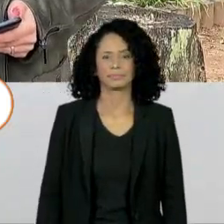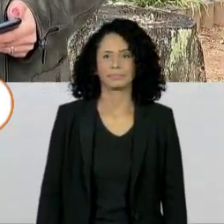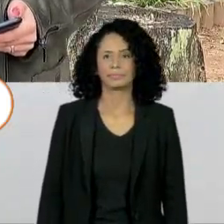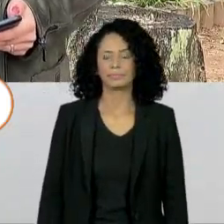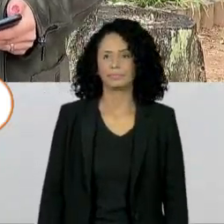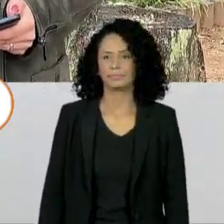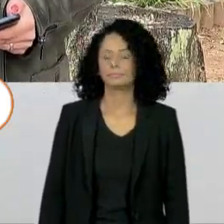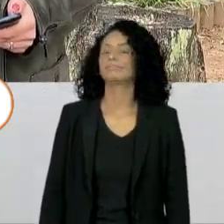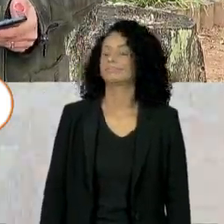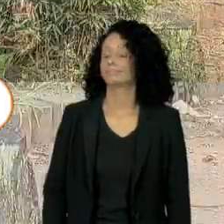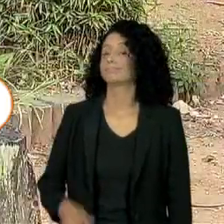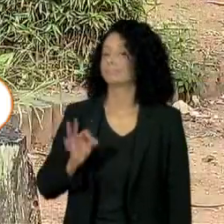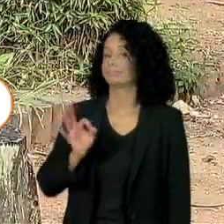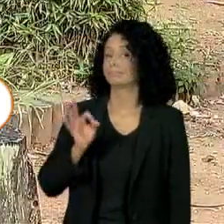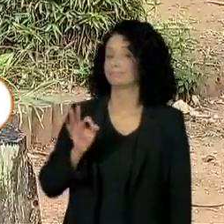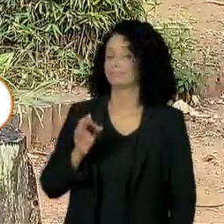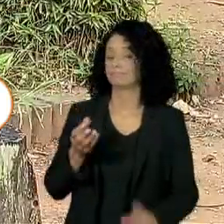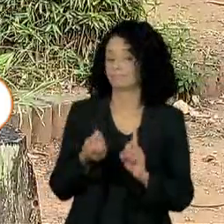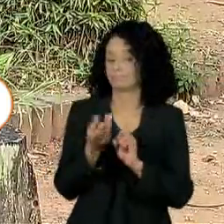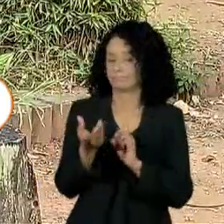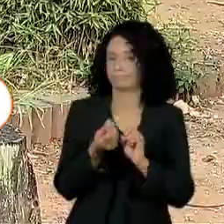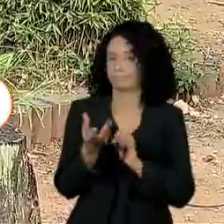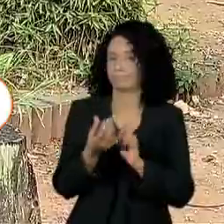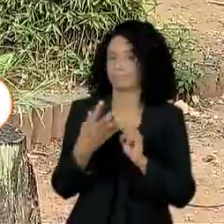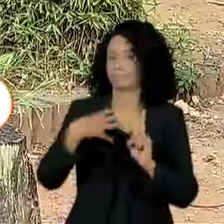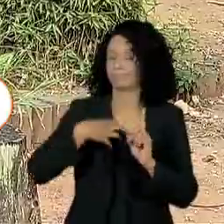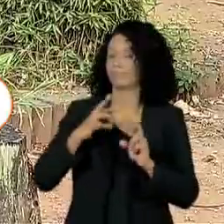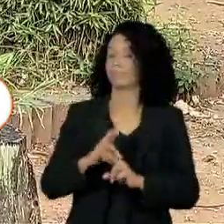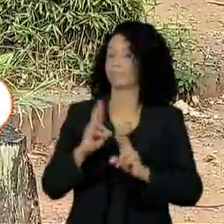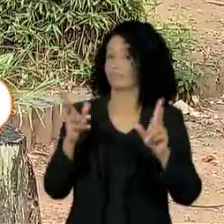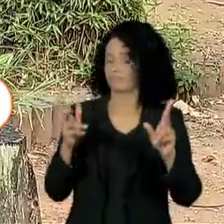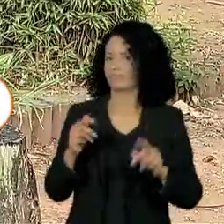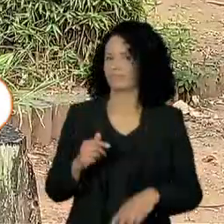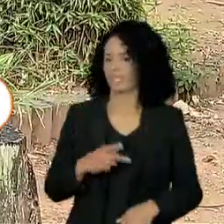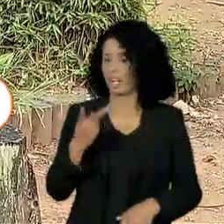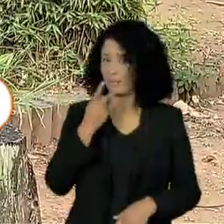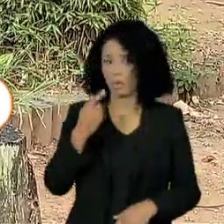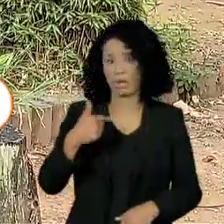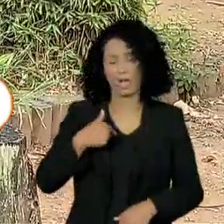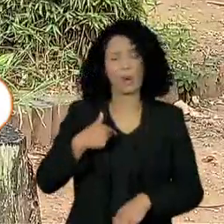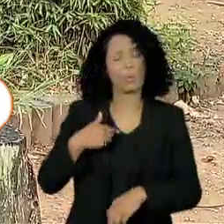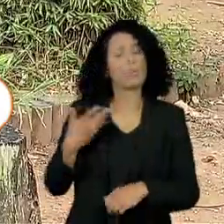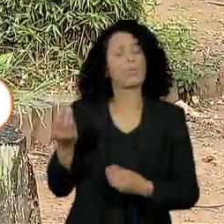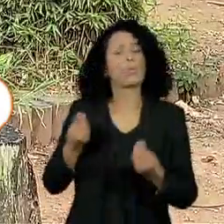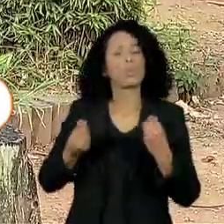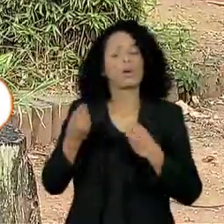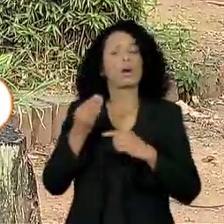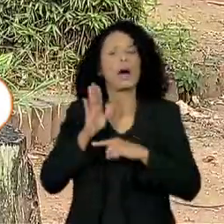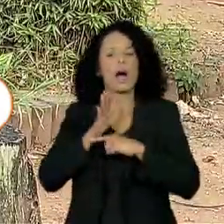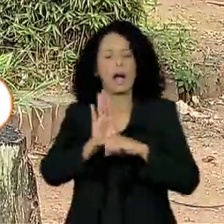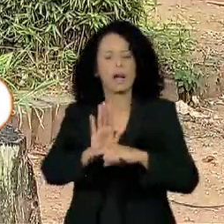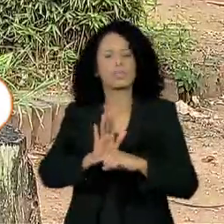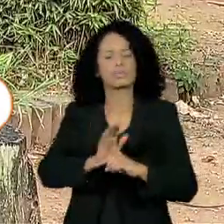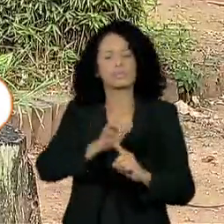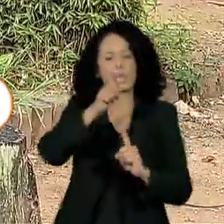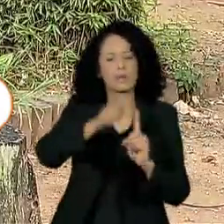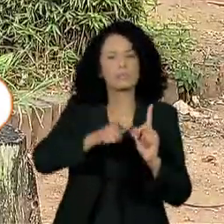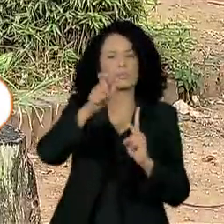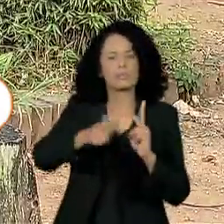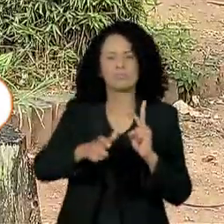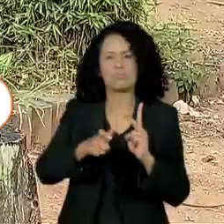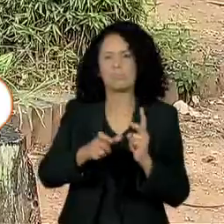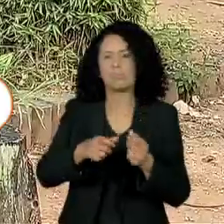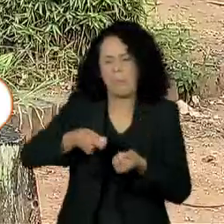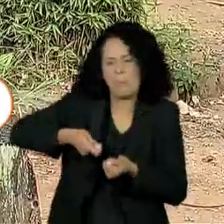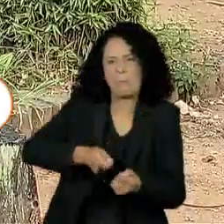Exato. Amarildo mudou a versão do crime e agora ele disse que participou da ocultação dos corpos, mas que não participou do